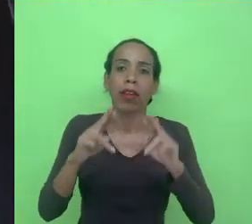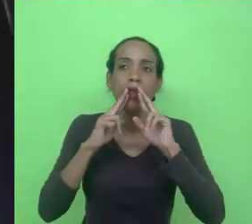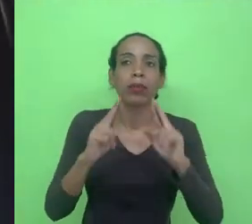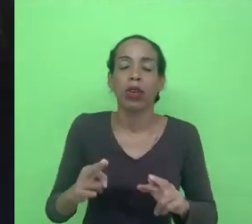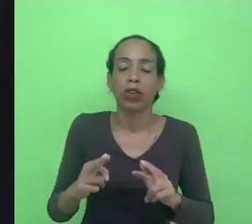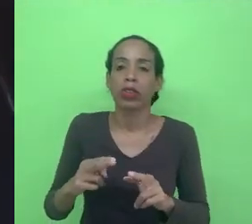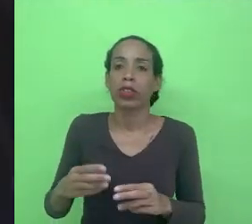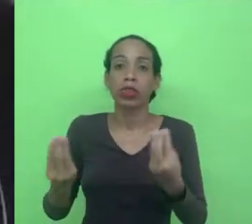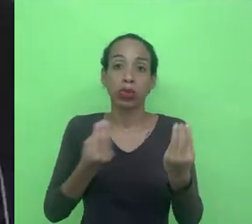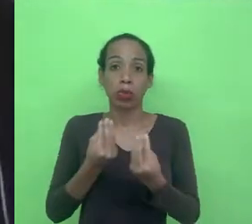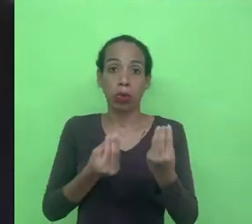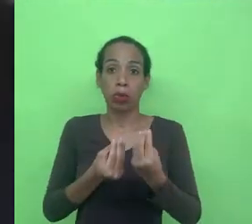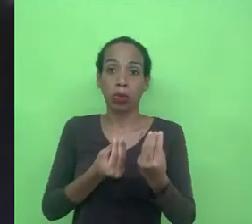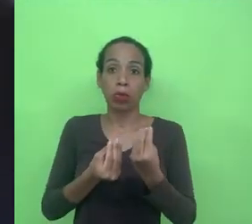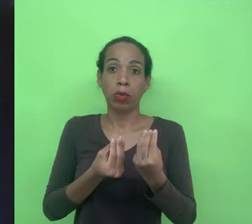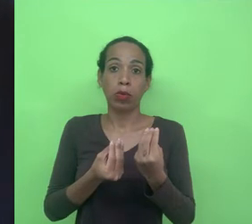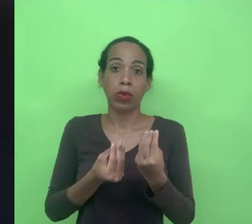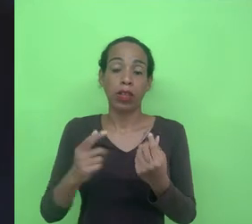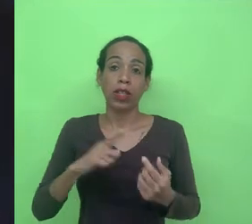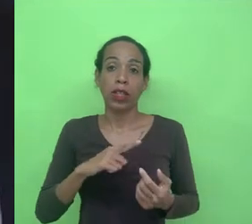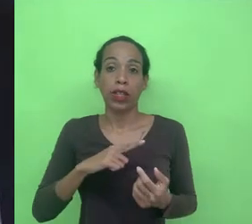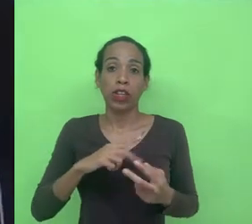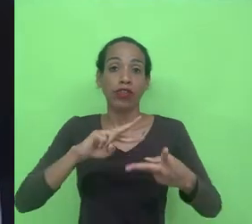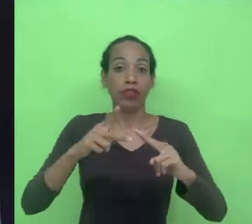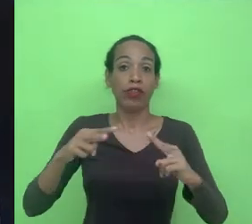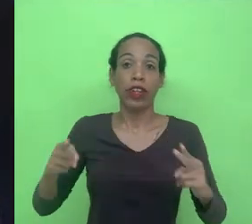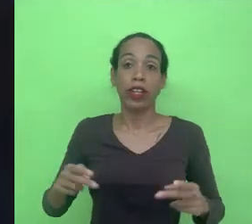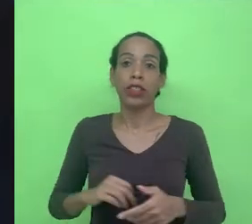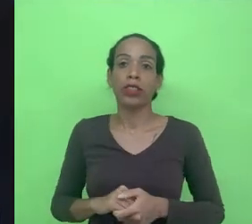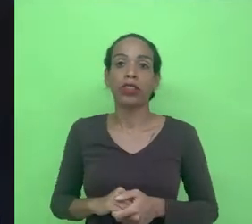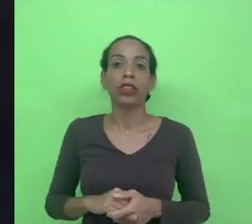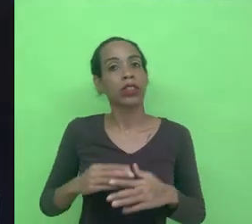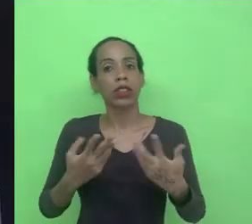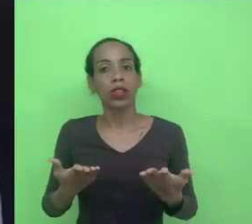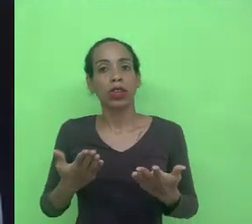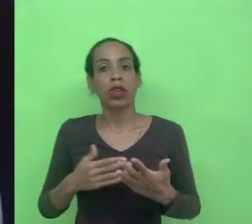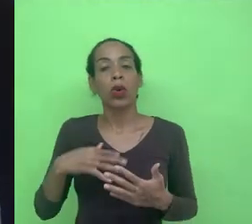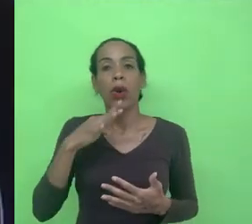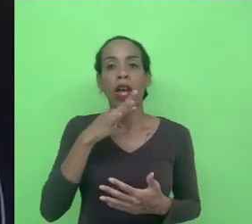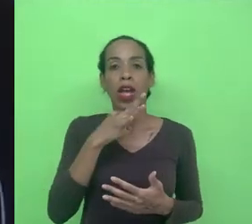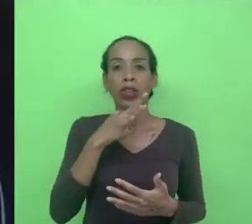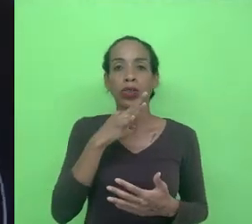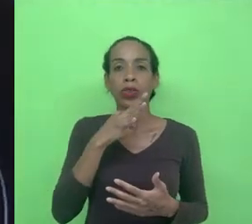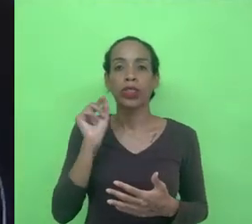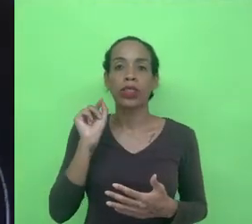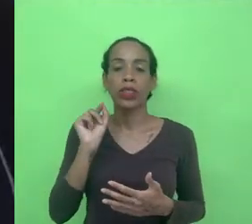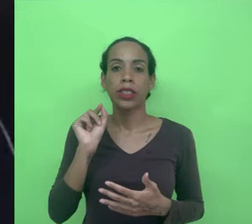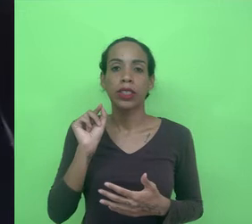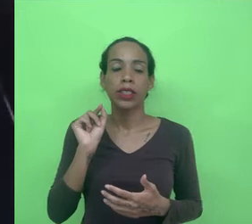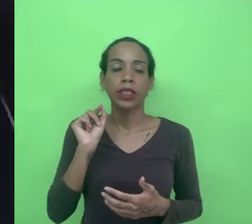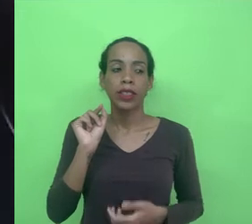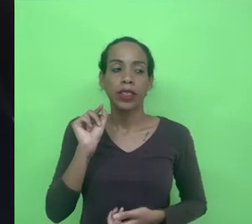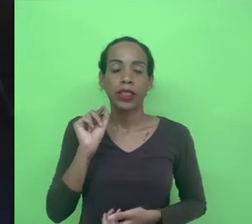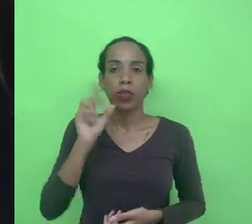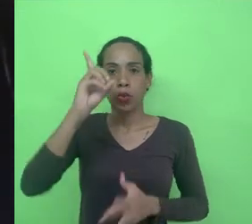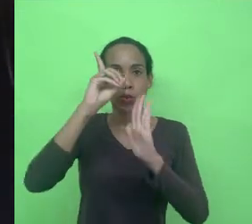formas diferentes então eu acho que o direito